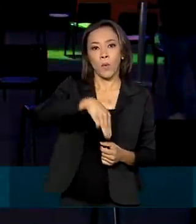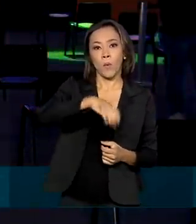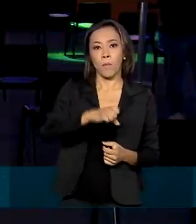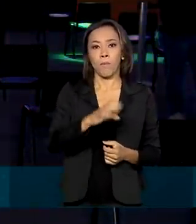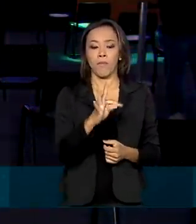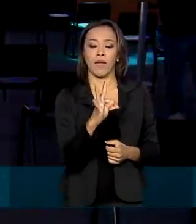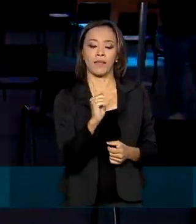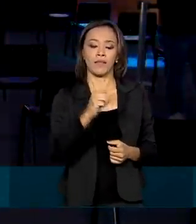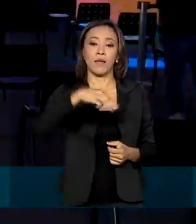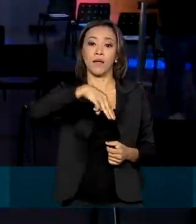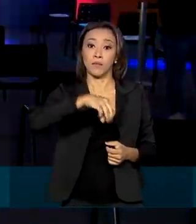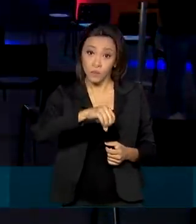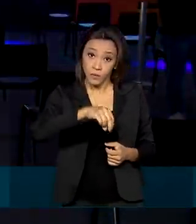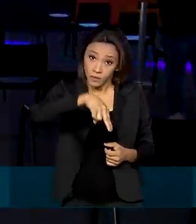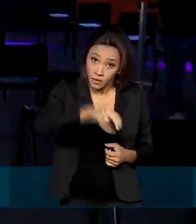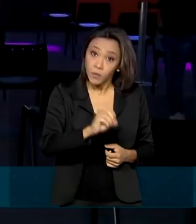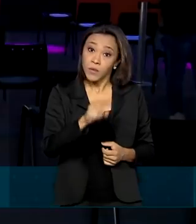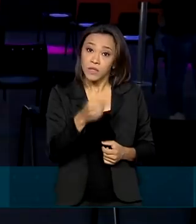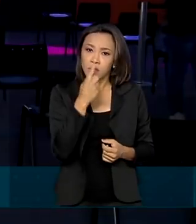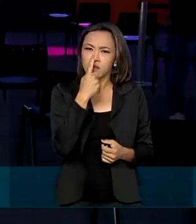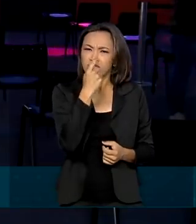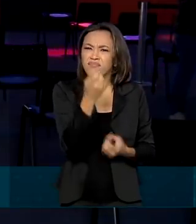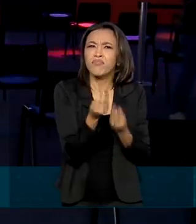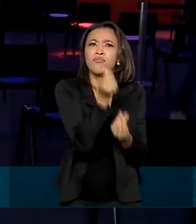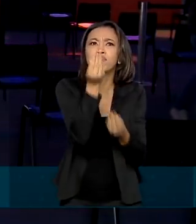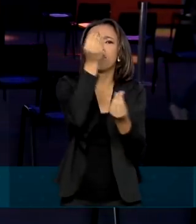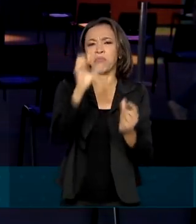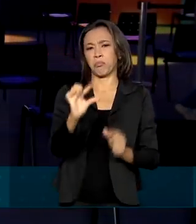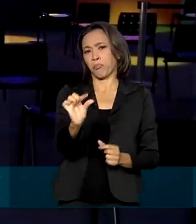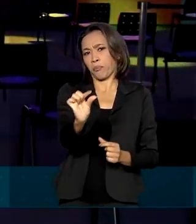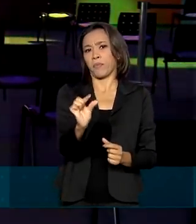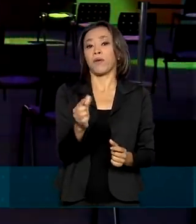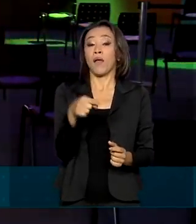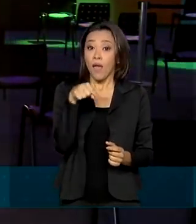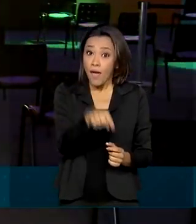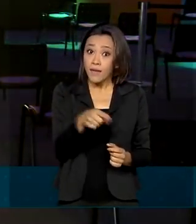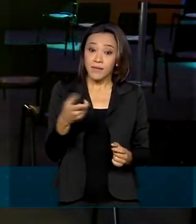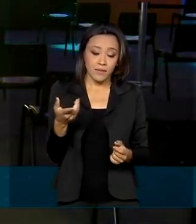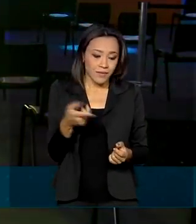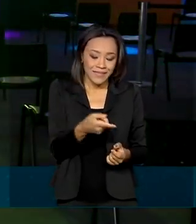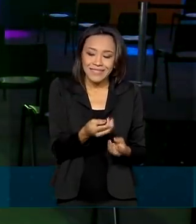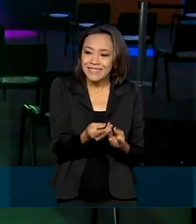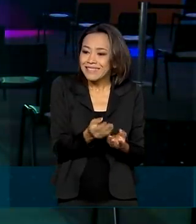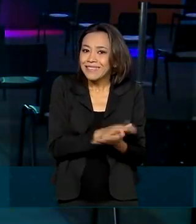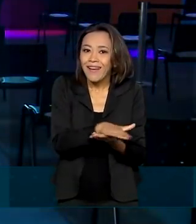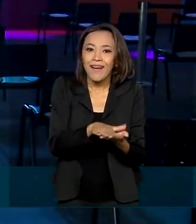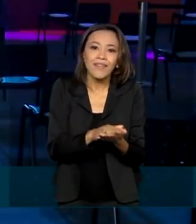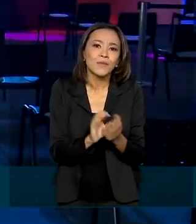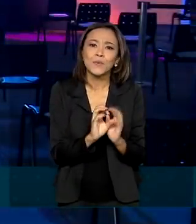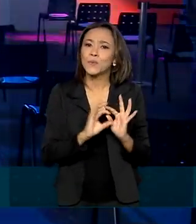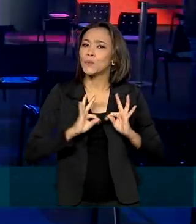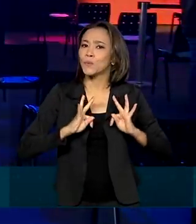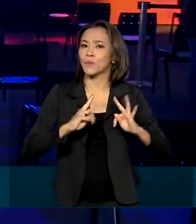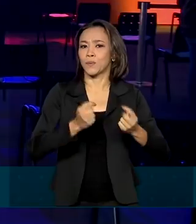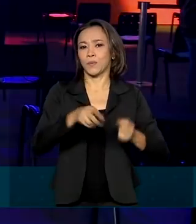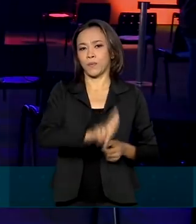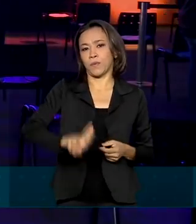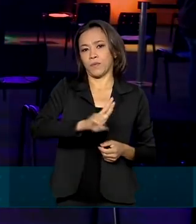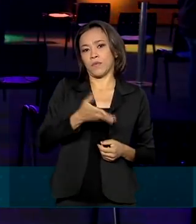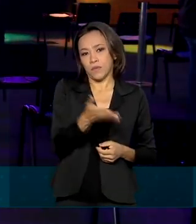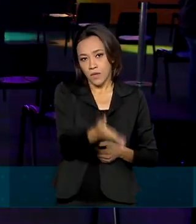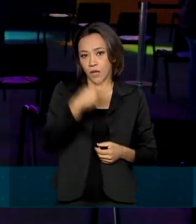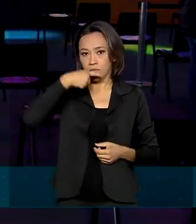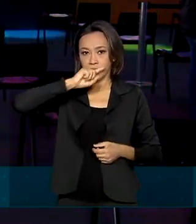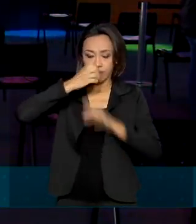poluente que o diesel. Uma matriz limpa, renovável, onde nada se desperdiça. Portanto, além de ser